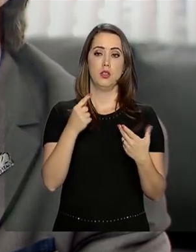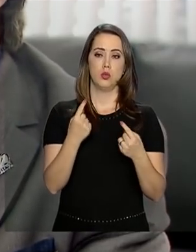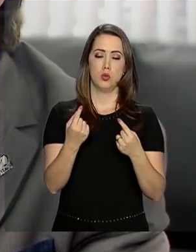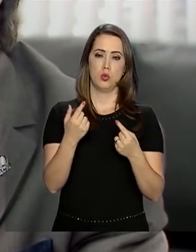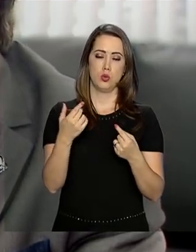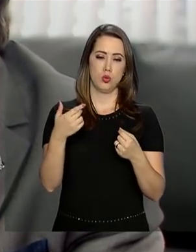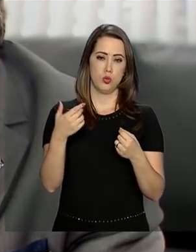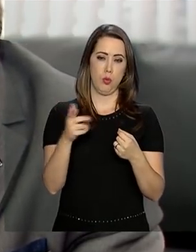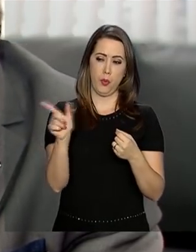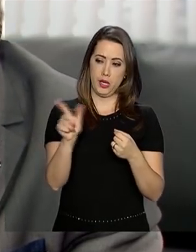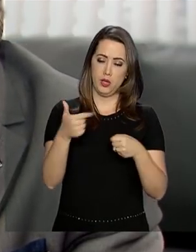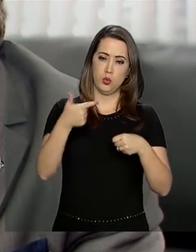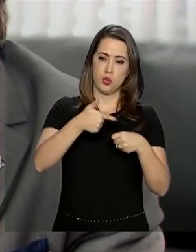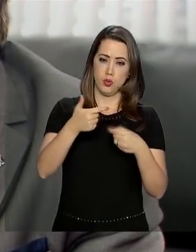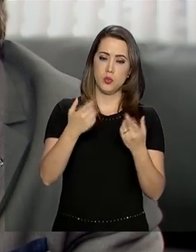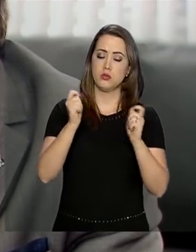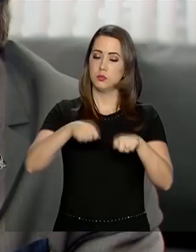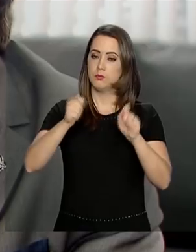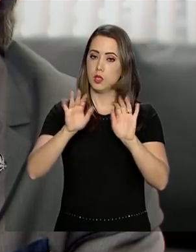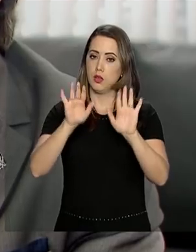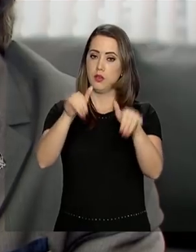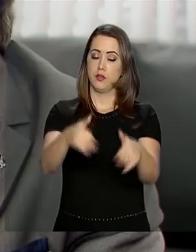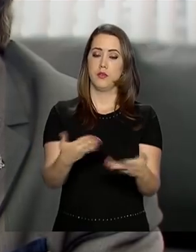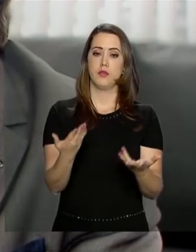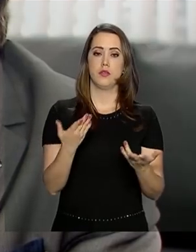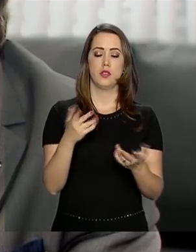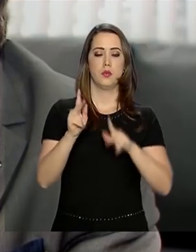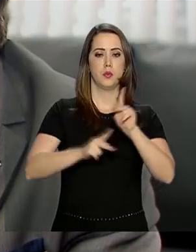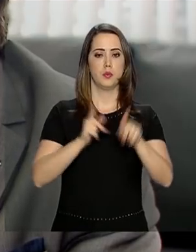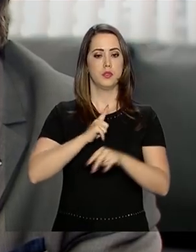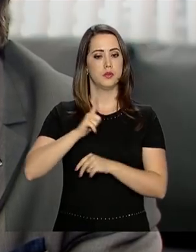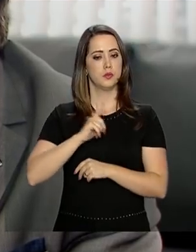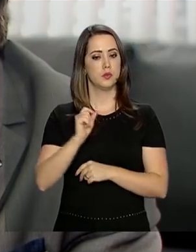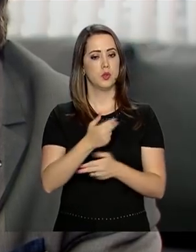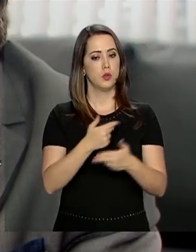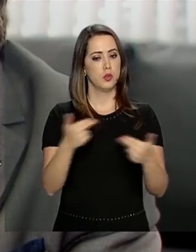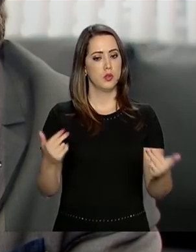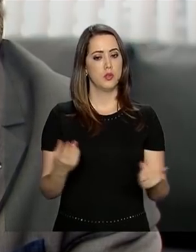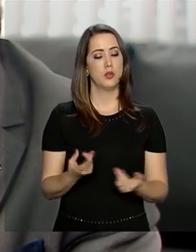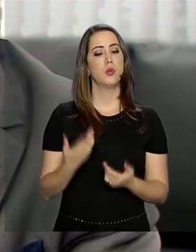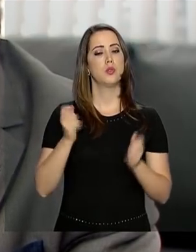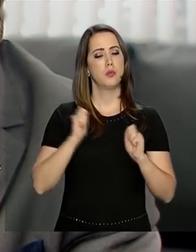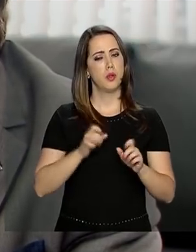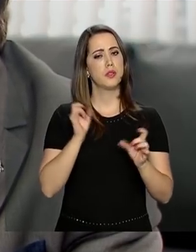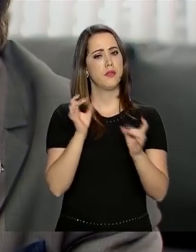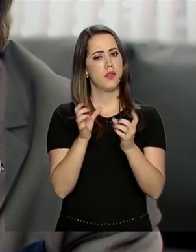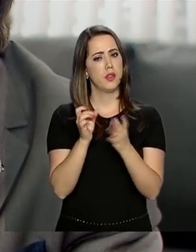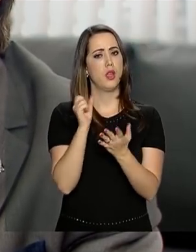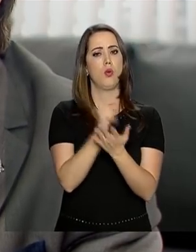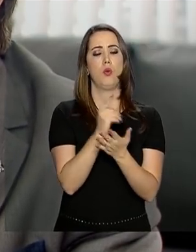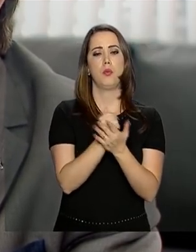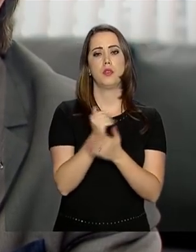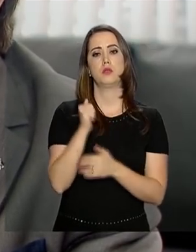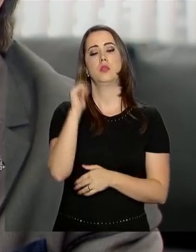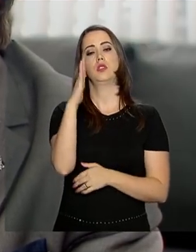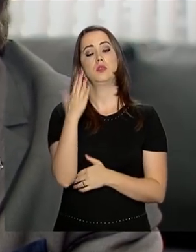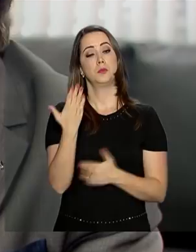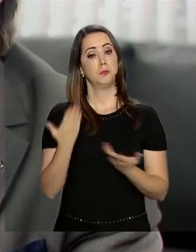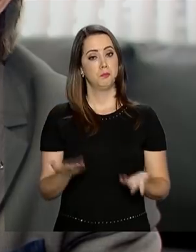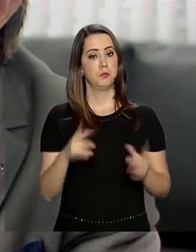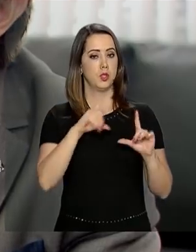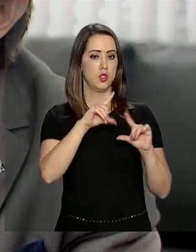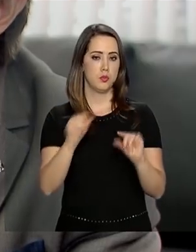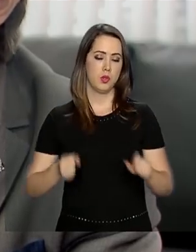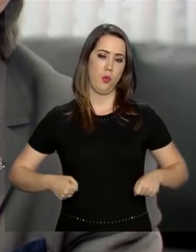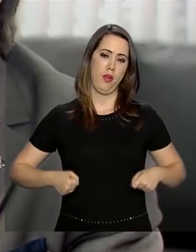o que vai permitir que a população tenha, ao fim e ao cabo, produtos mais competitivos, mais baratos, ou seja,